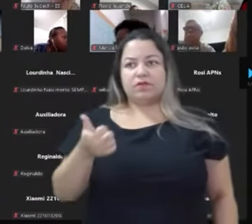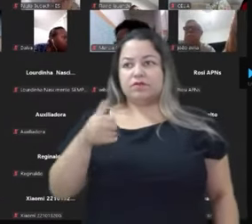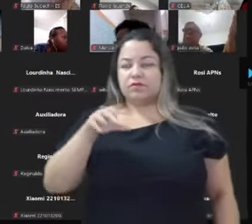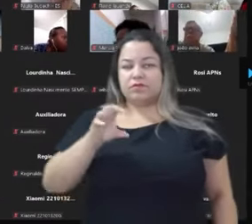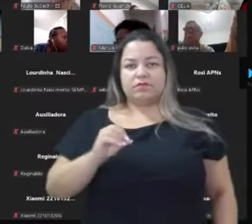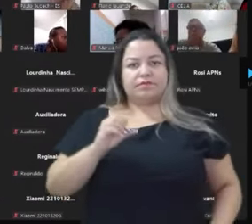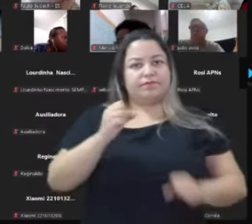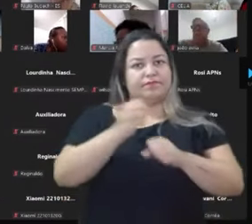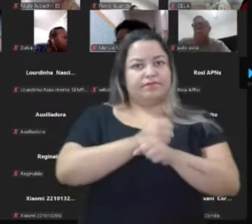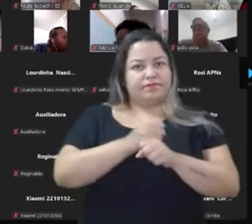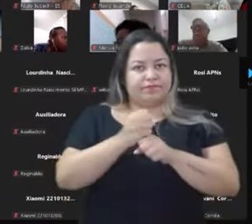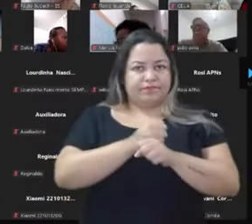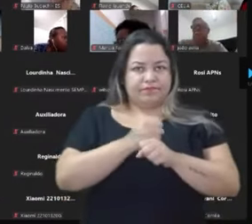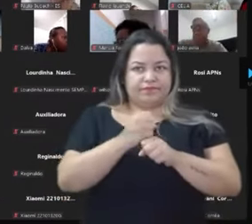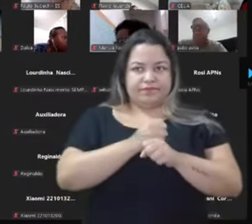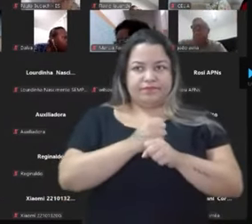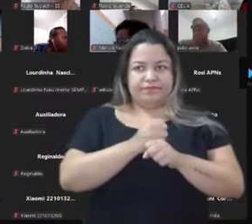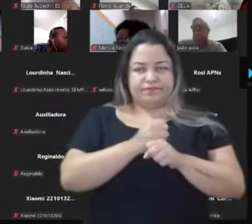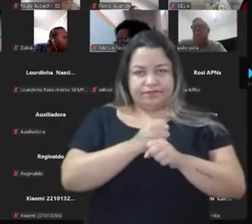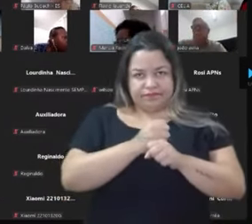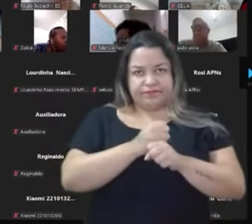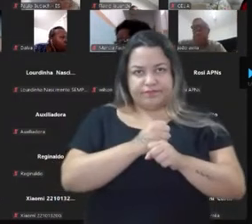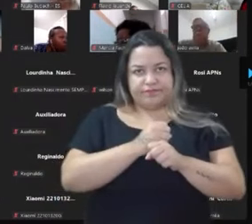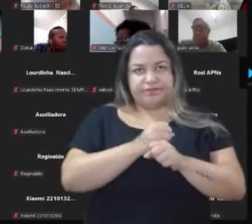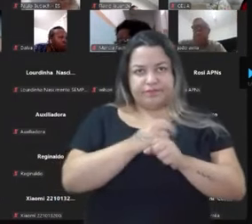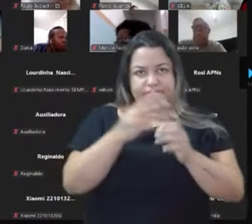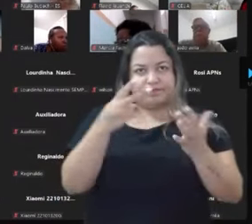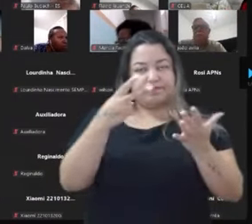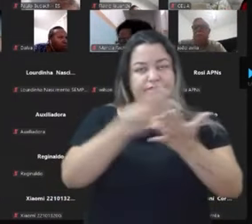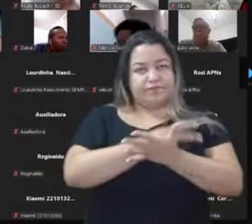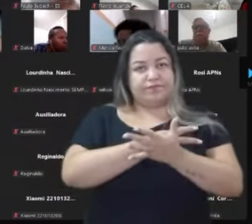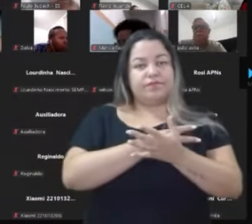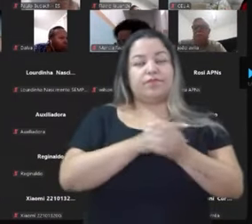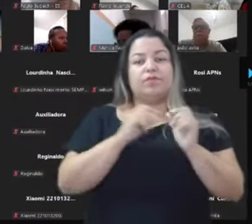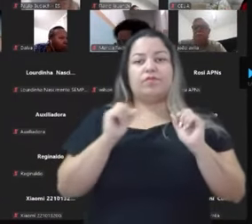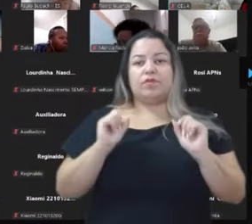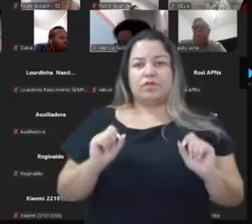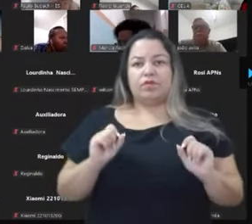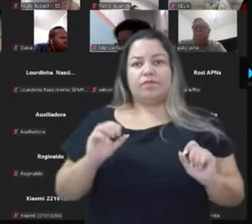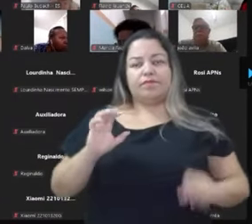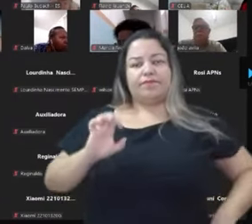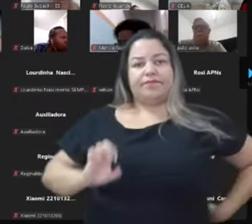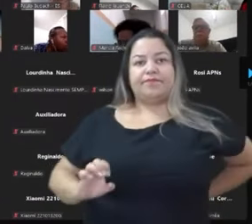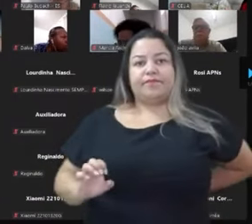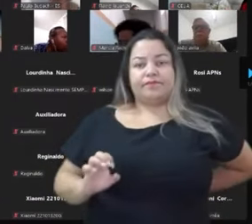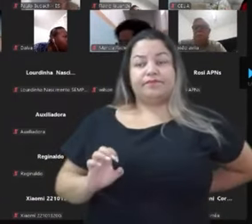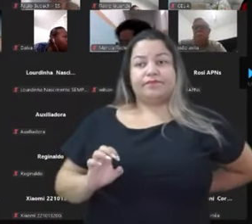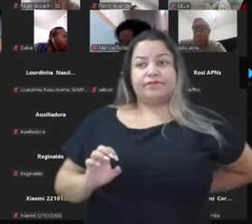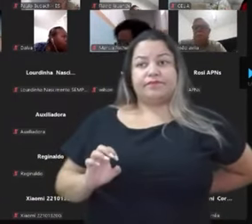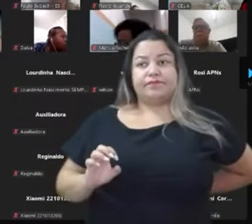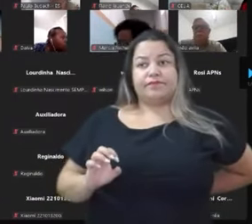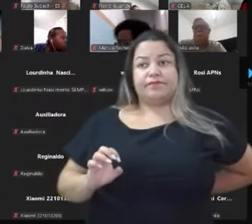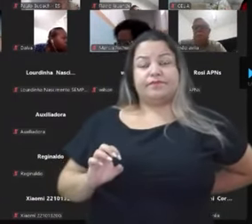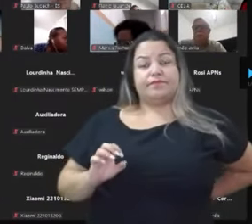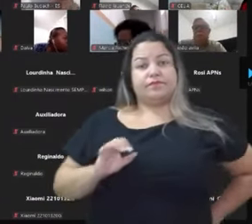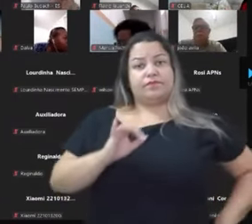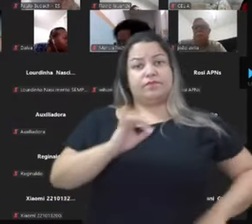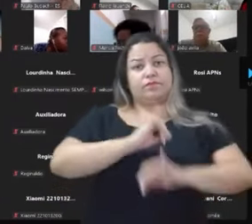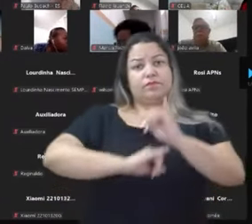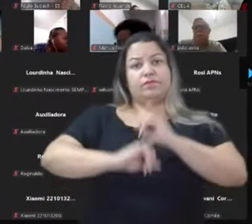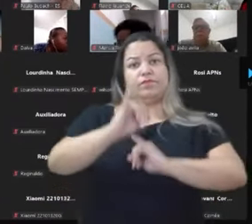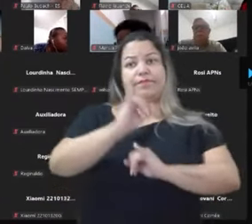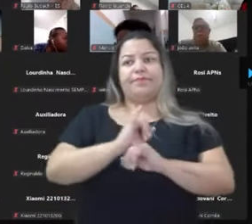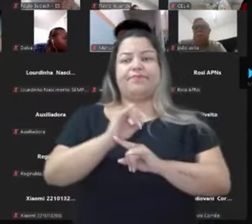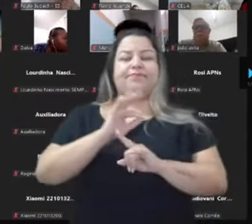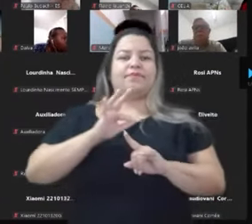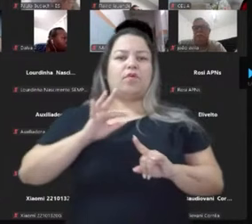todos os políticos de hoje. E o que aconteceu? A esquerda, quando começou a internet, esquerda dominava.